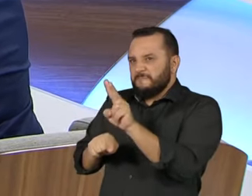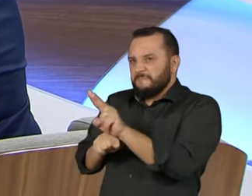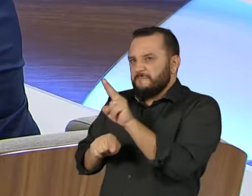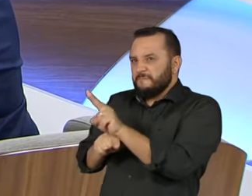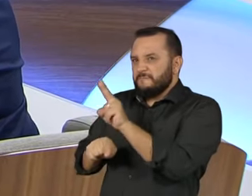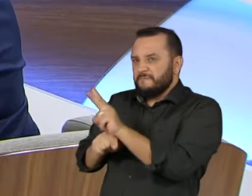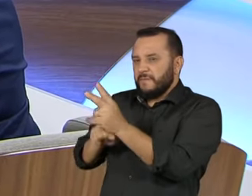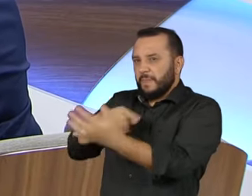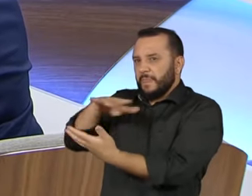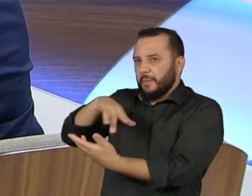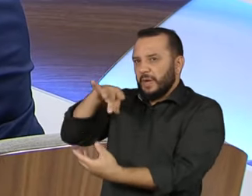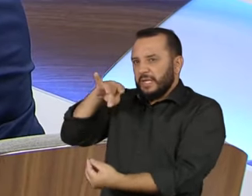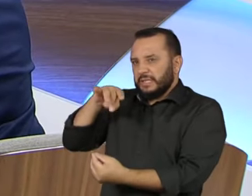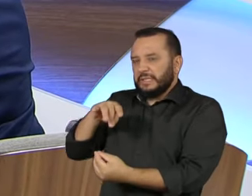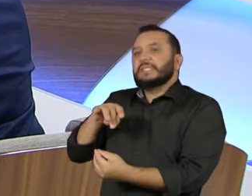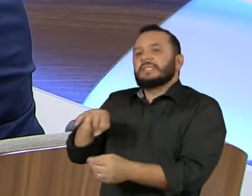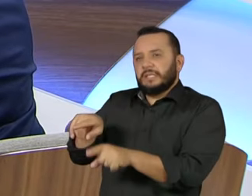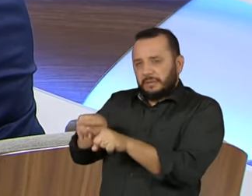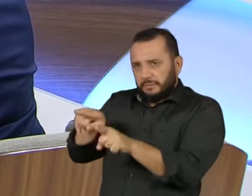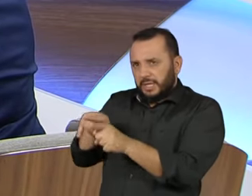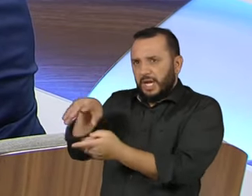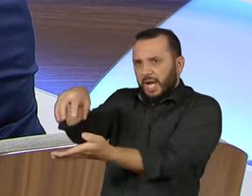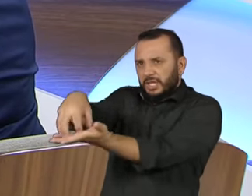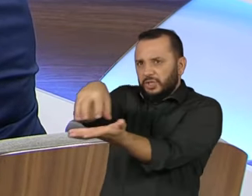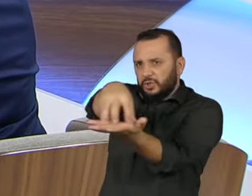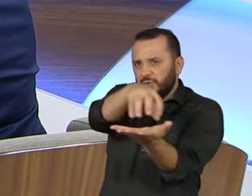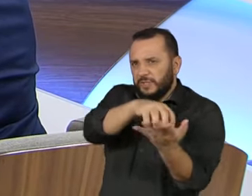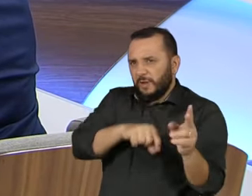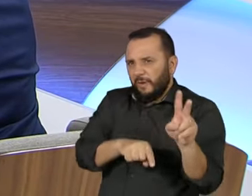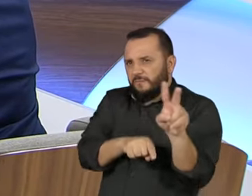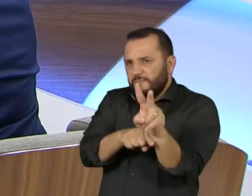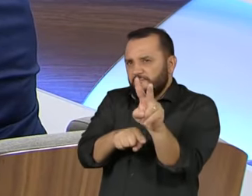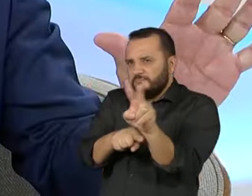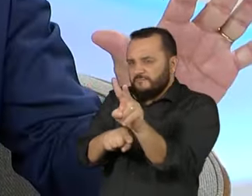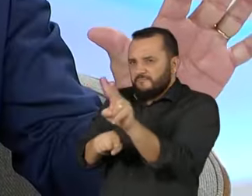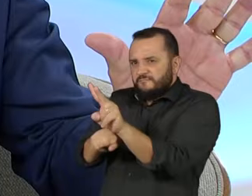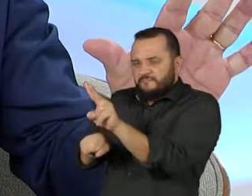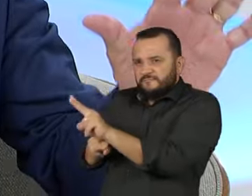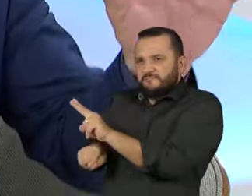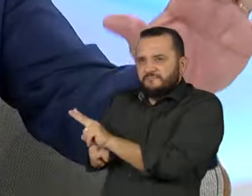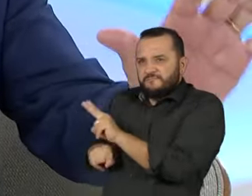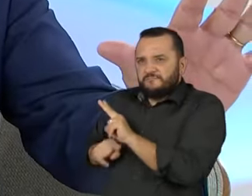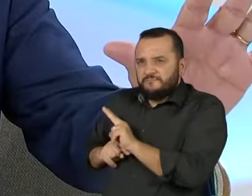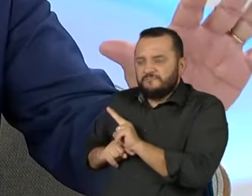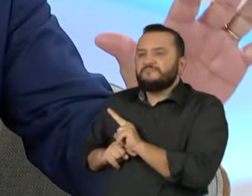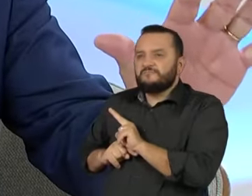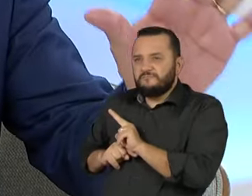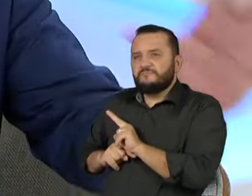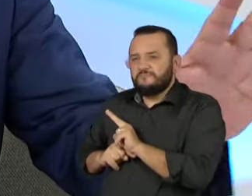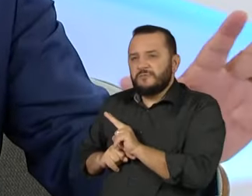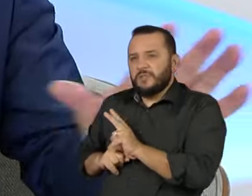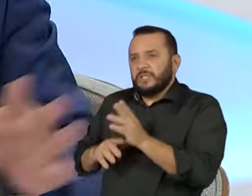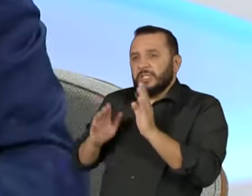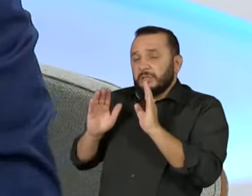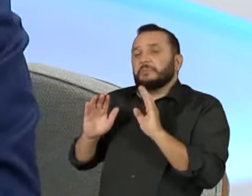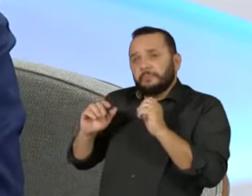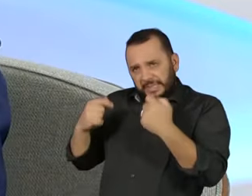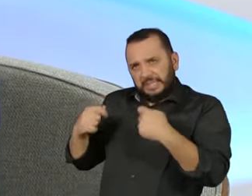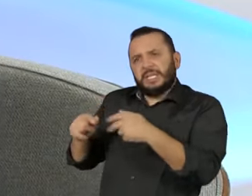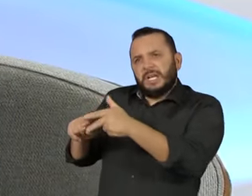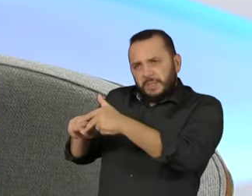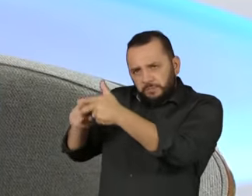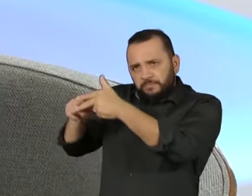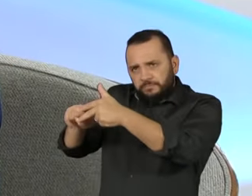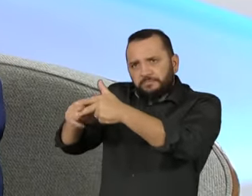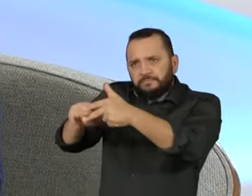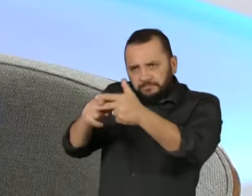que proteja as instituições democráticas, para que elas possam passar por um processo de atualização e modernização,